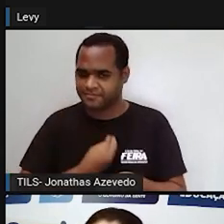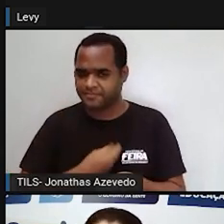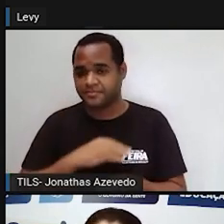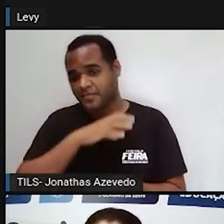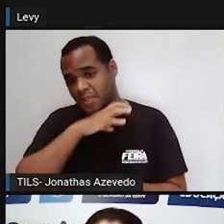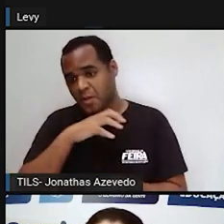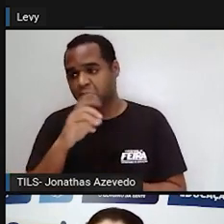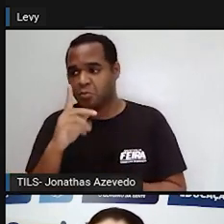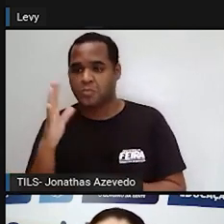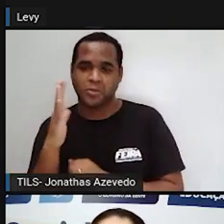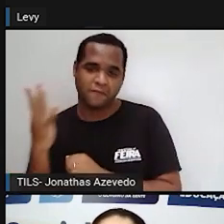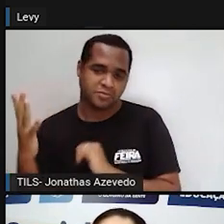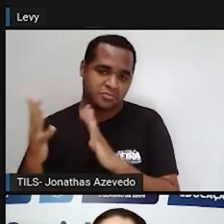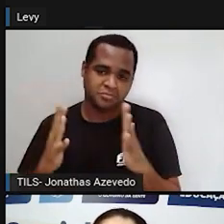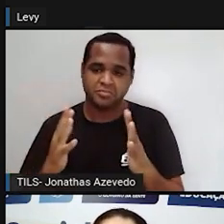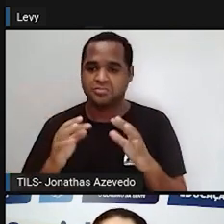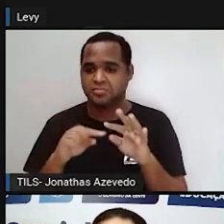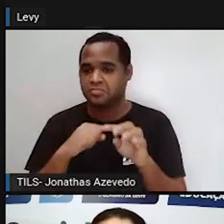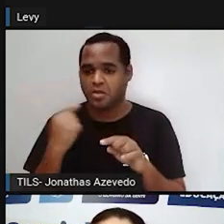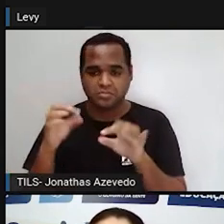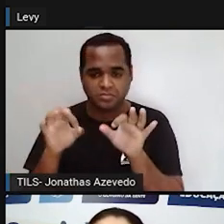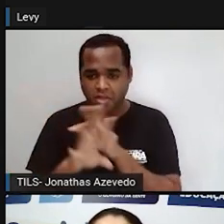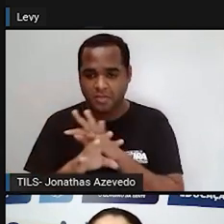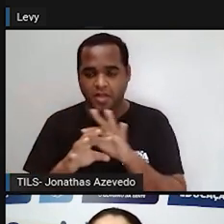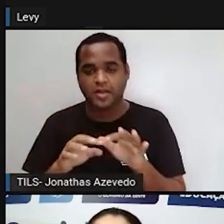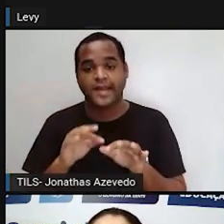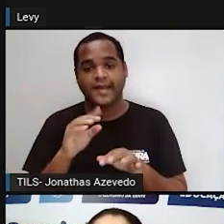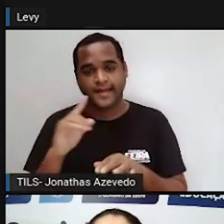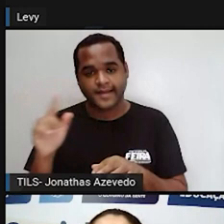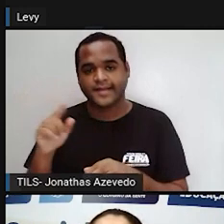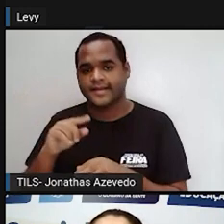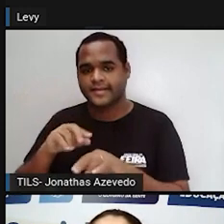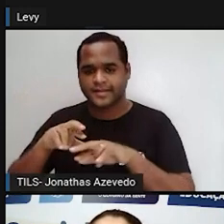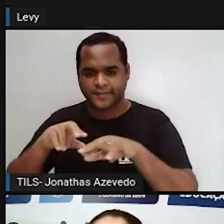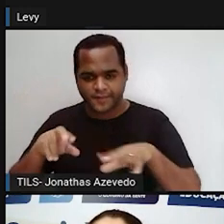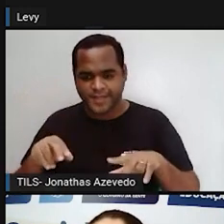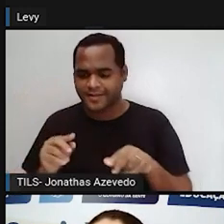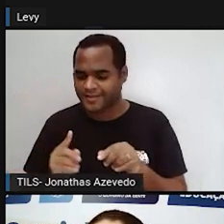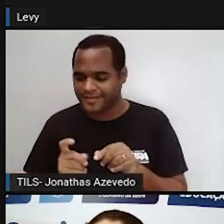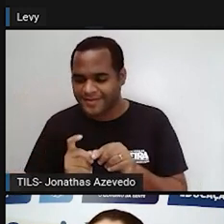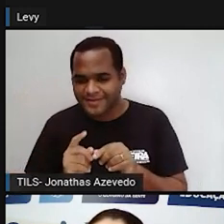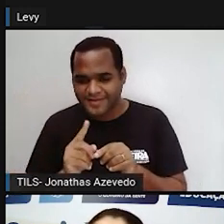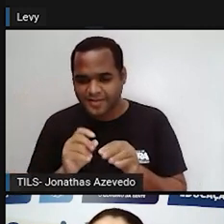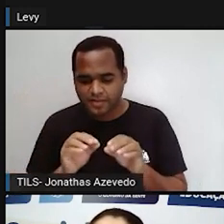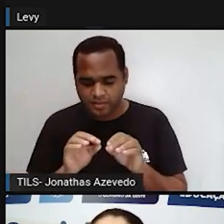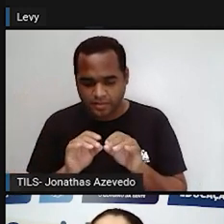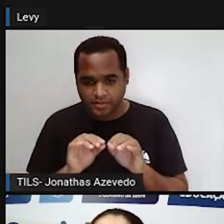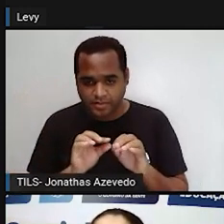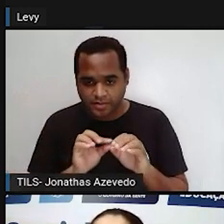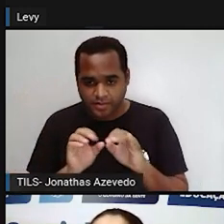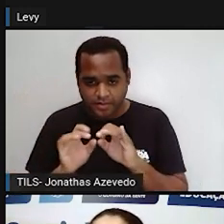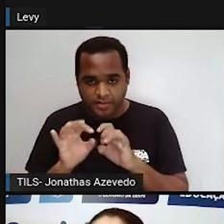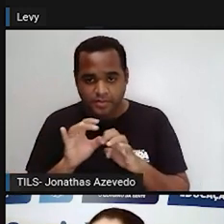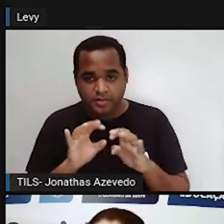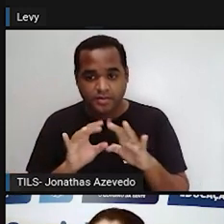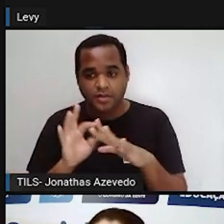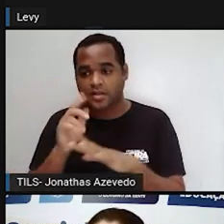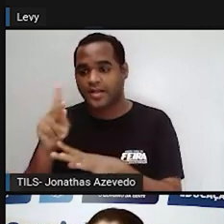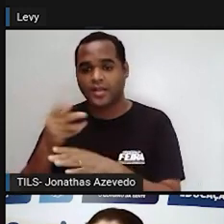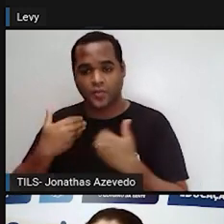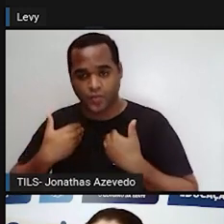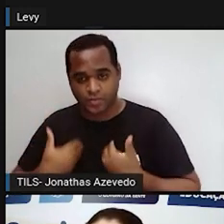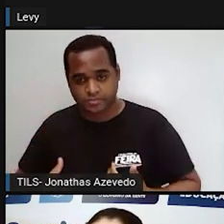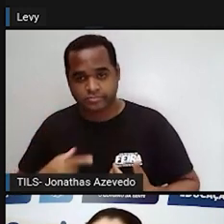uma planta morre no ambiente, são os decompositores que vão lá e vão desfazer aquele corpo, vão retirar os nutrientes que estavam